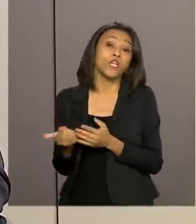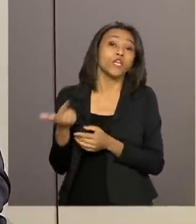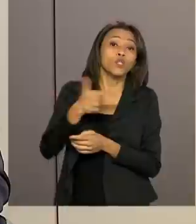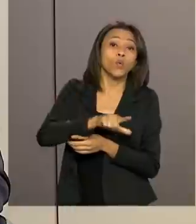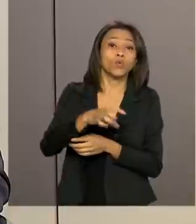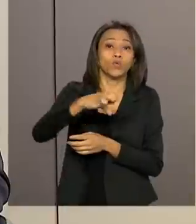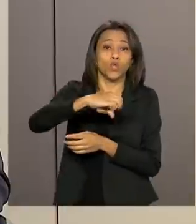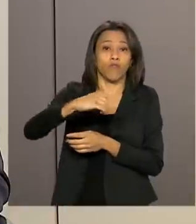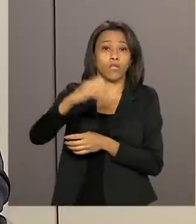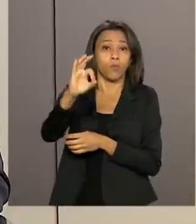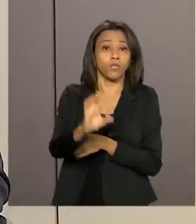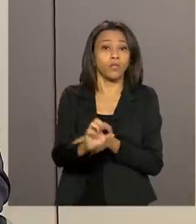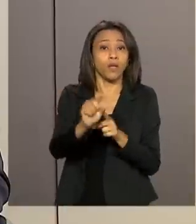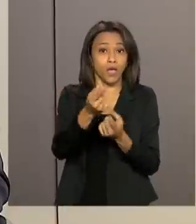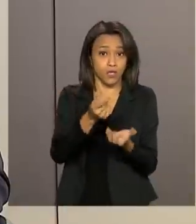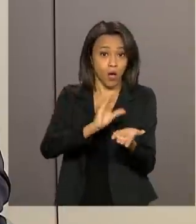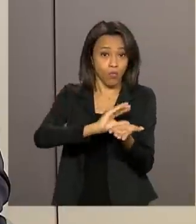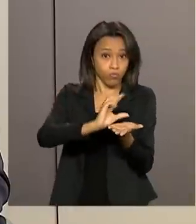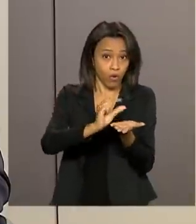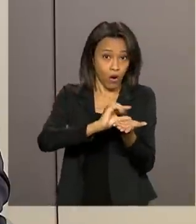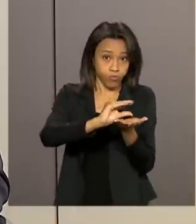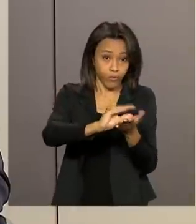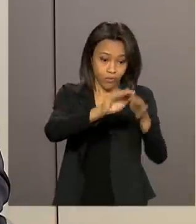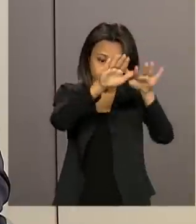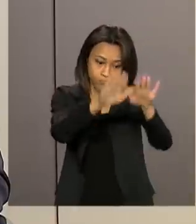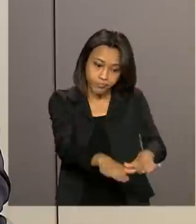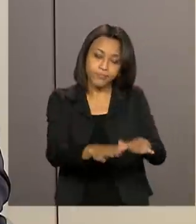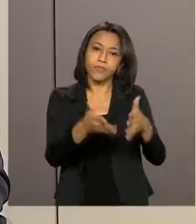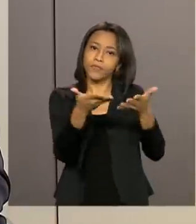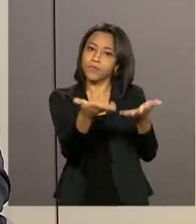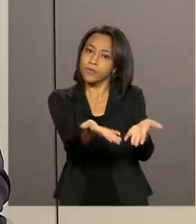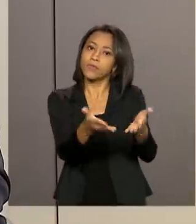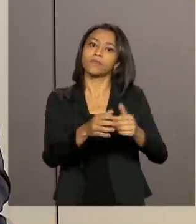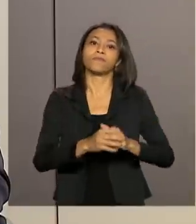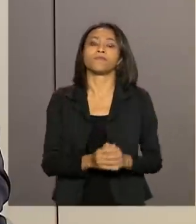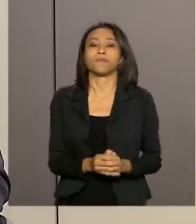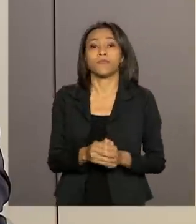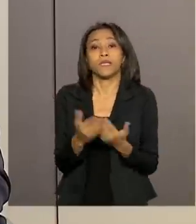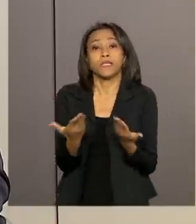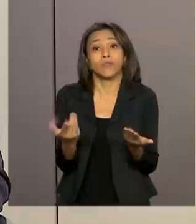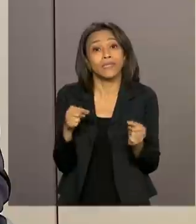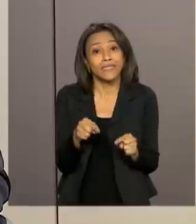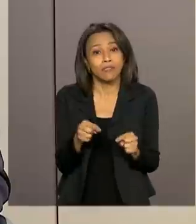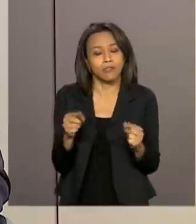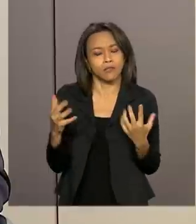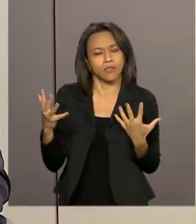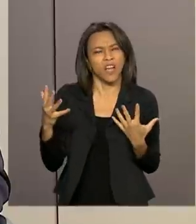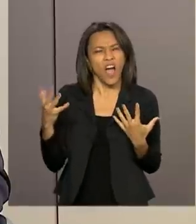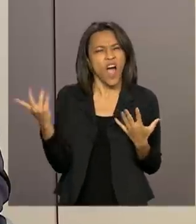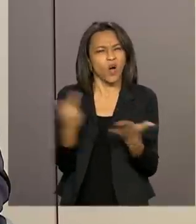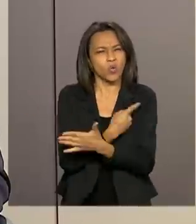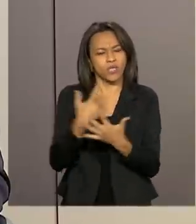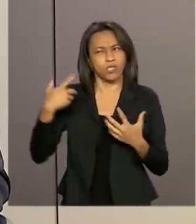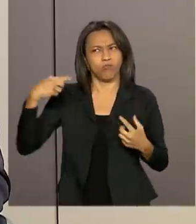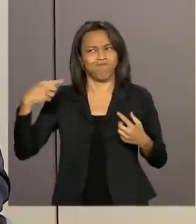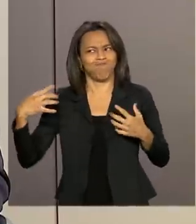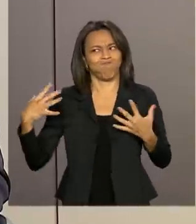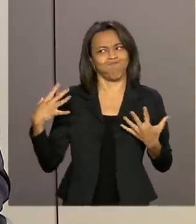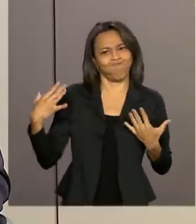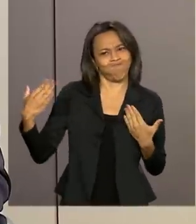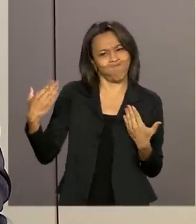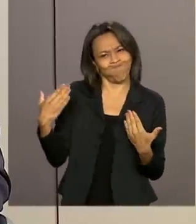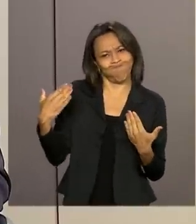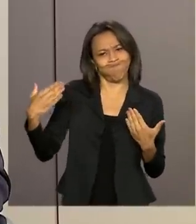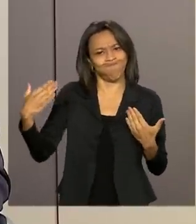outros 90% é para entregar o produto ao qual você foi contratado, né? Então, isso gerou alguns desentendimentos,